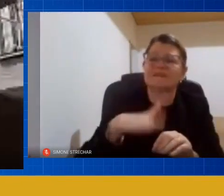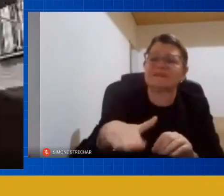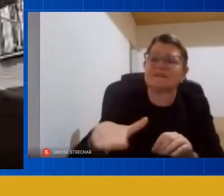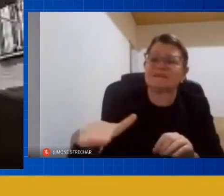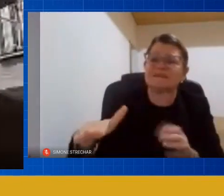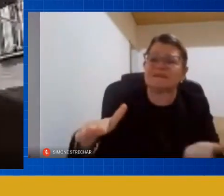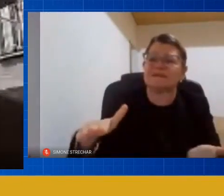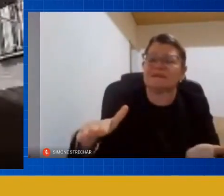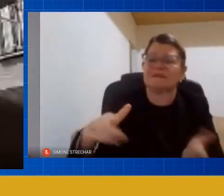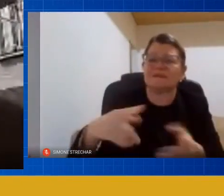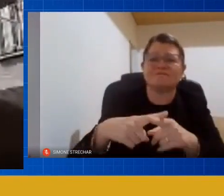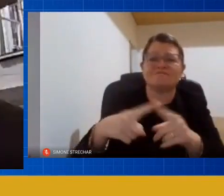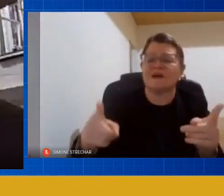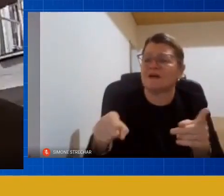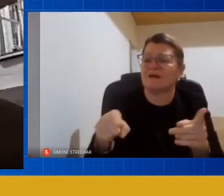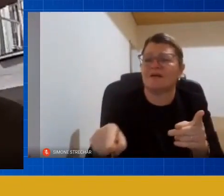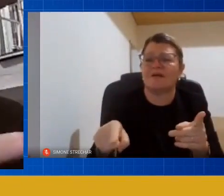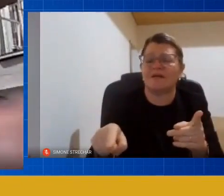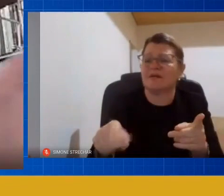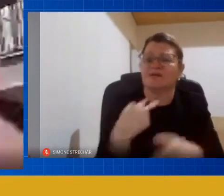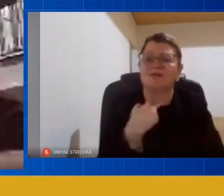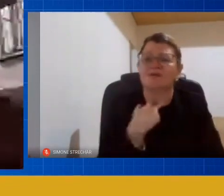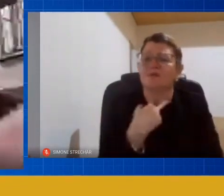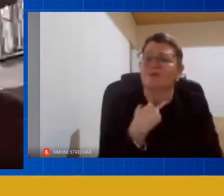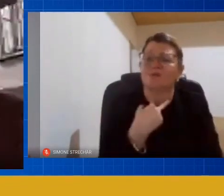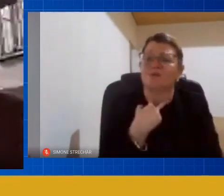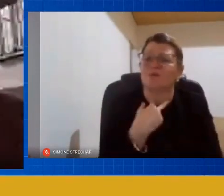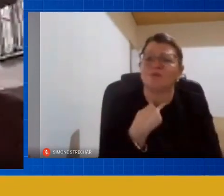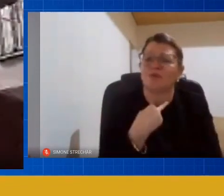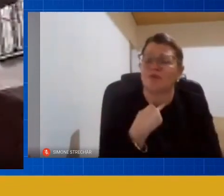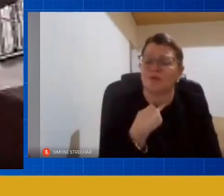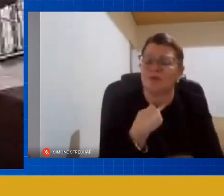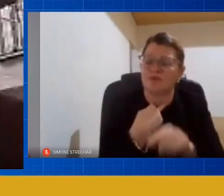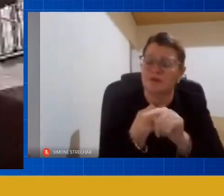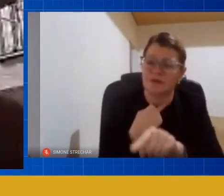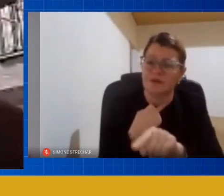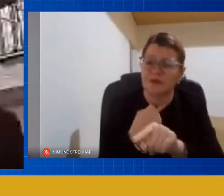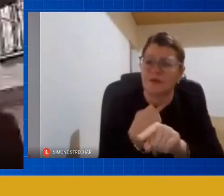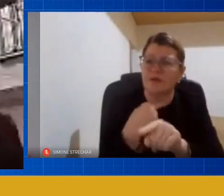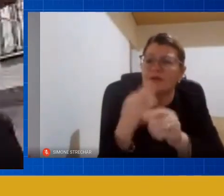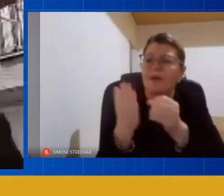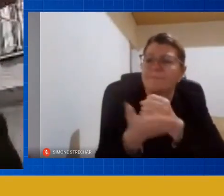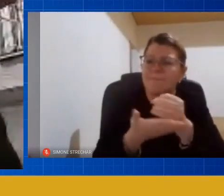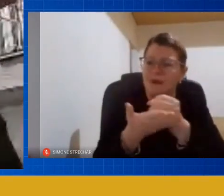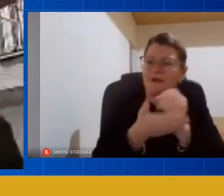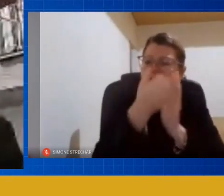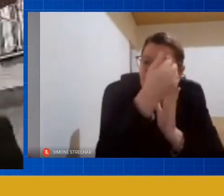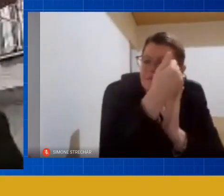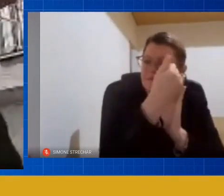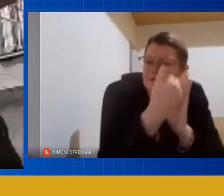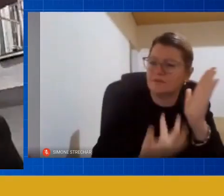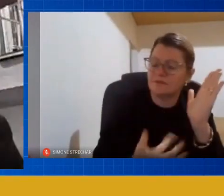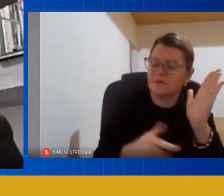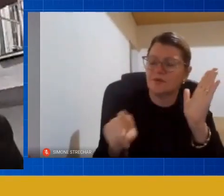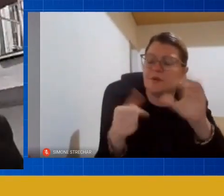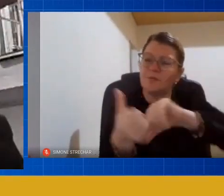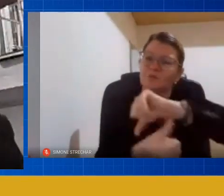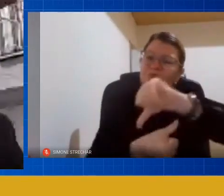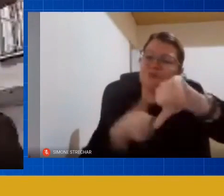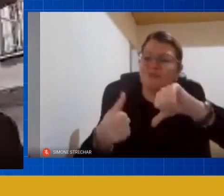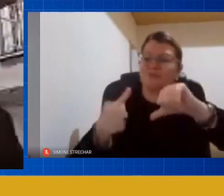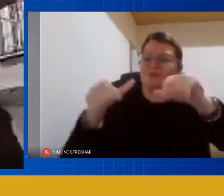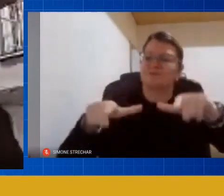mais refém disso onde elas não podem por exemplo fazer aquilo que a base propõe que é de certa forma modificar o meio que elas